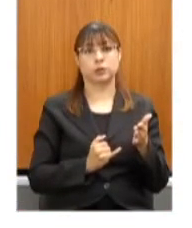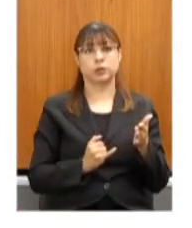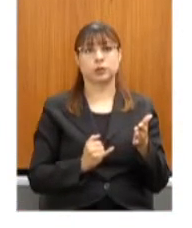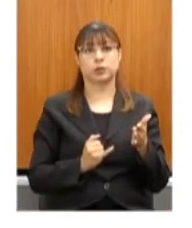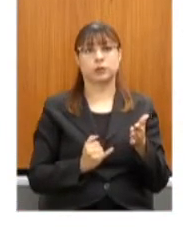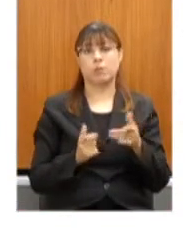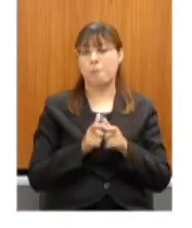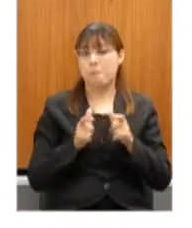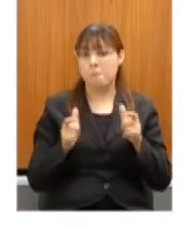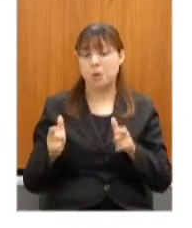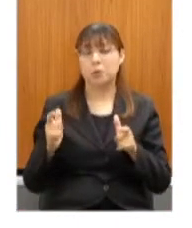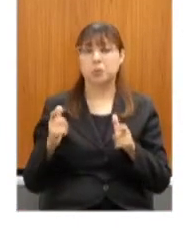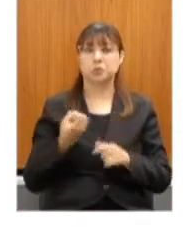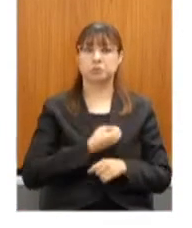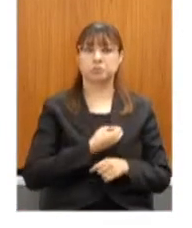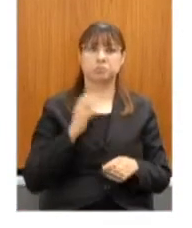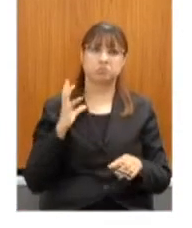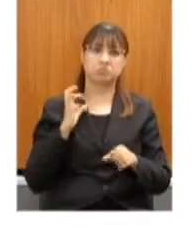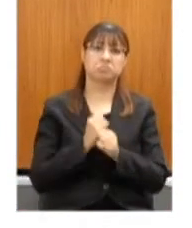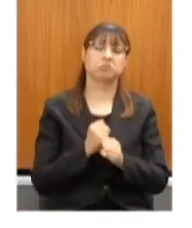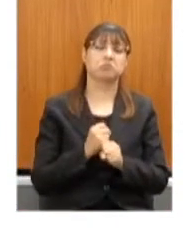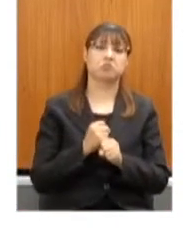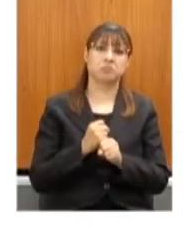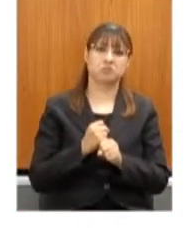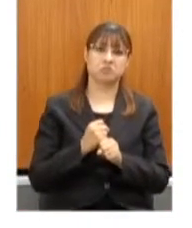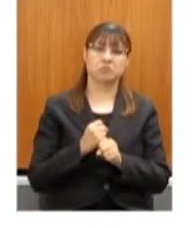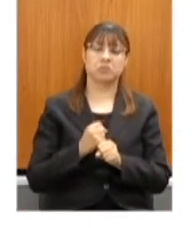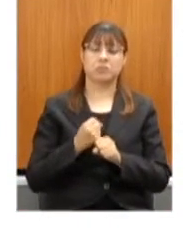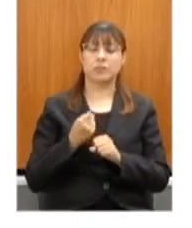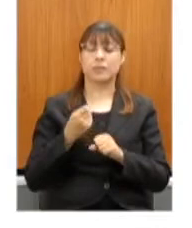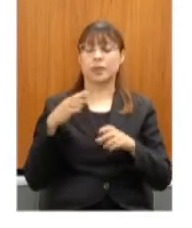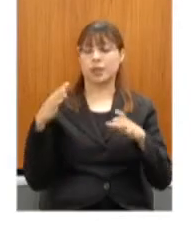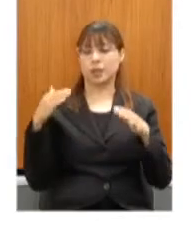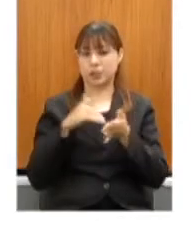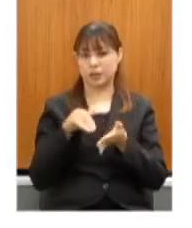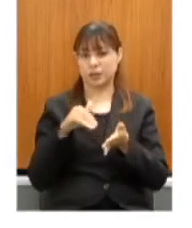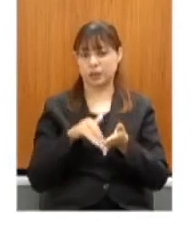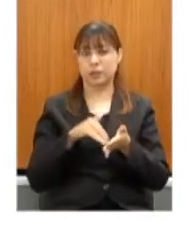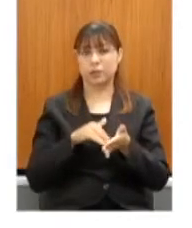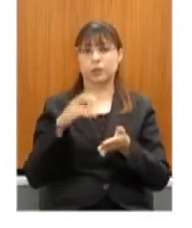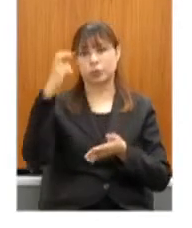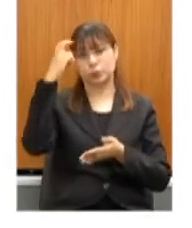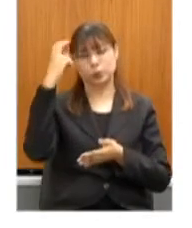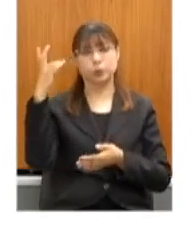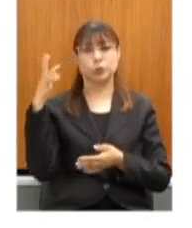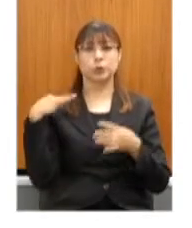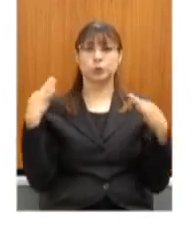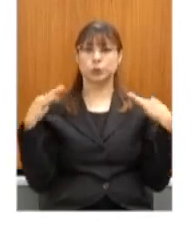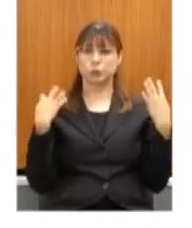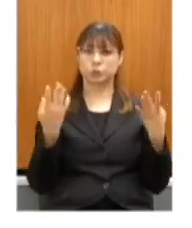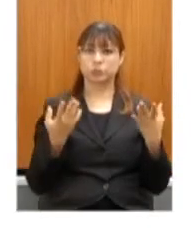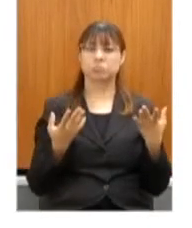número já registrado pela Secretaria de Cultura e Turismo de inscrições em editais,